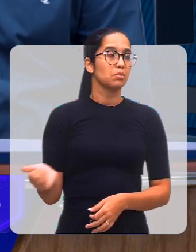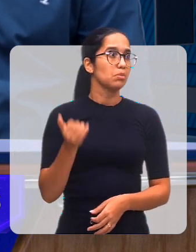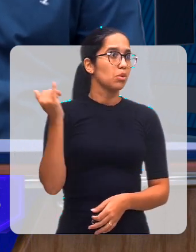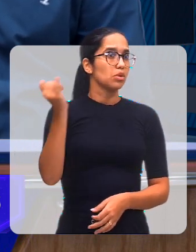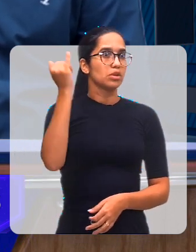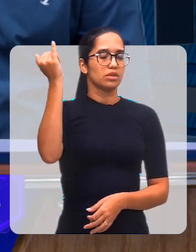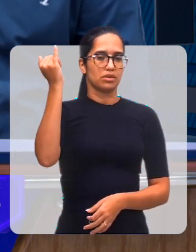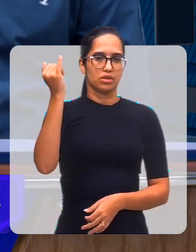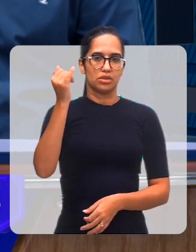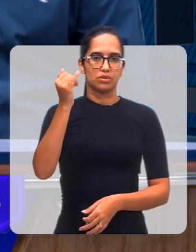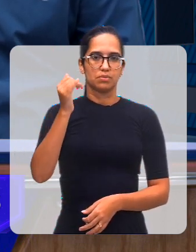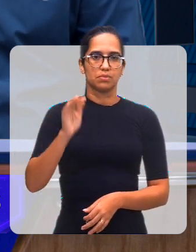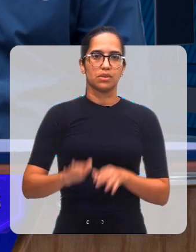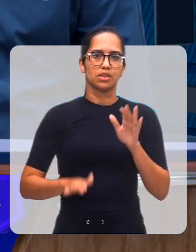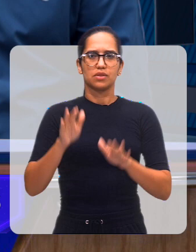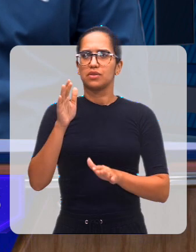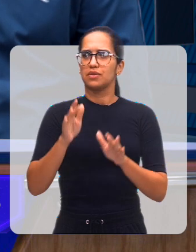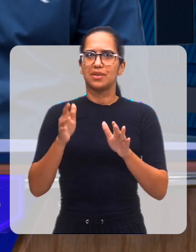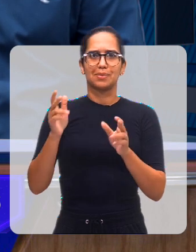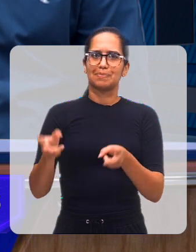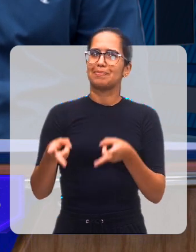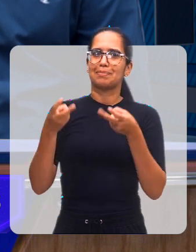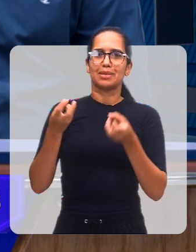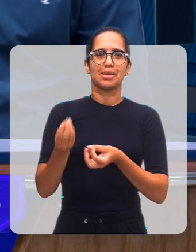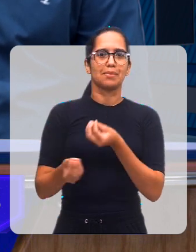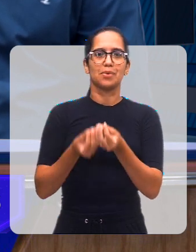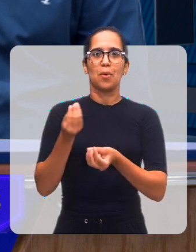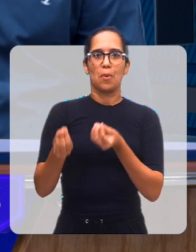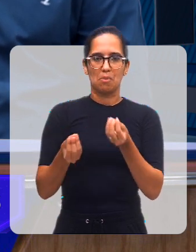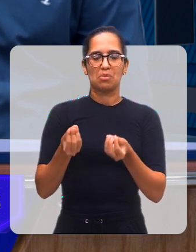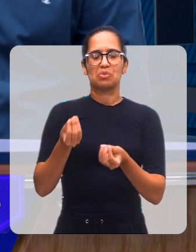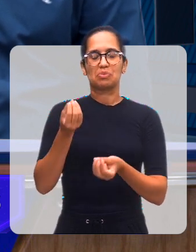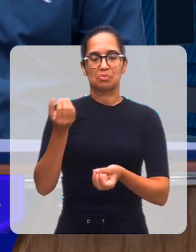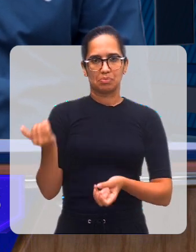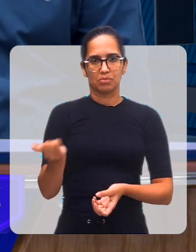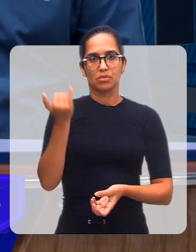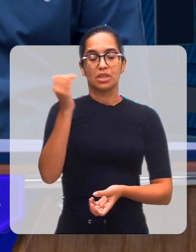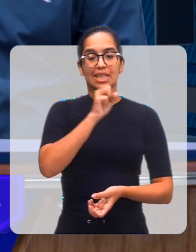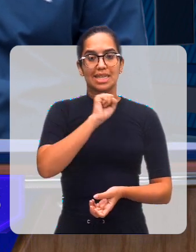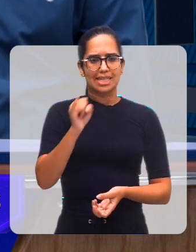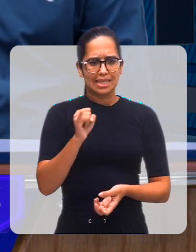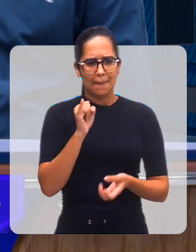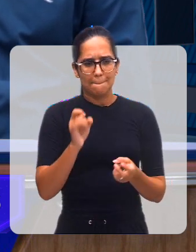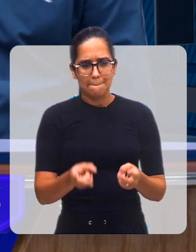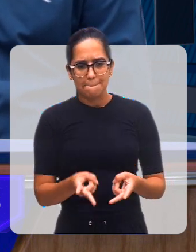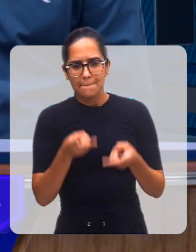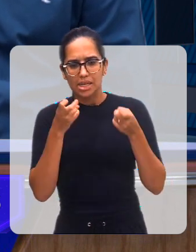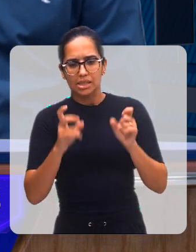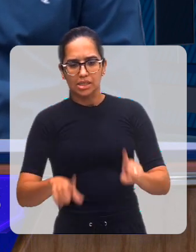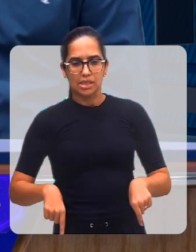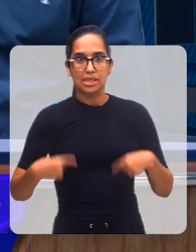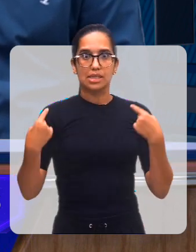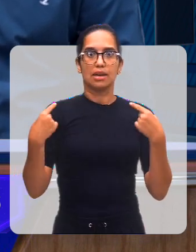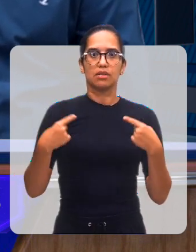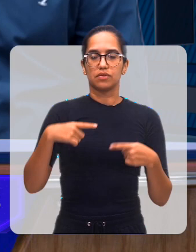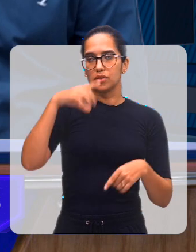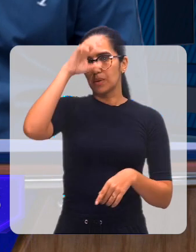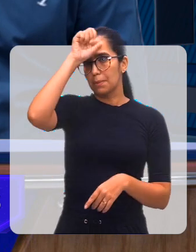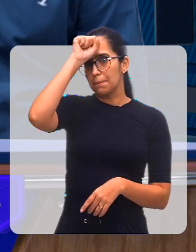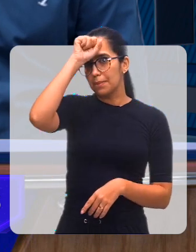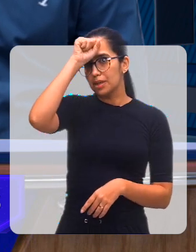vocês nem imaginam. Quando conseguem, ou quando conseguirem detectar dificuldades na